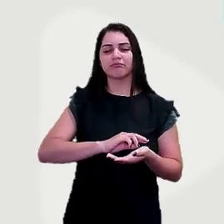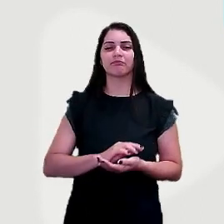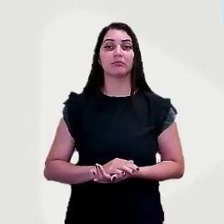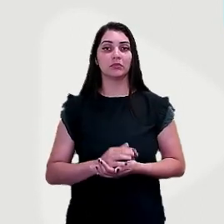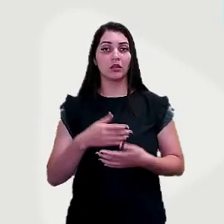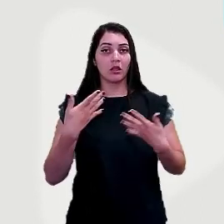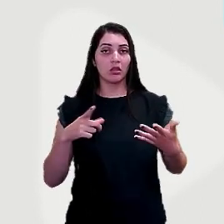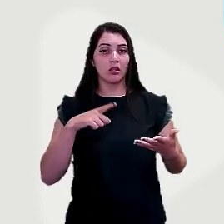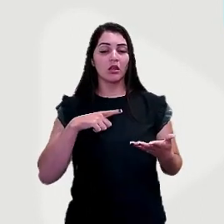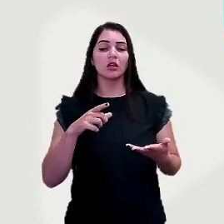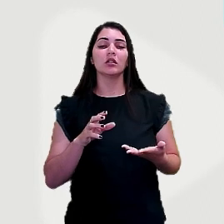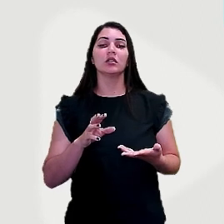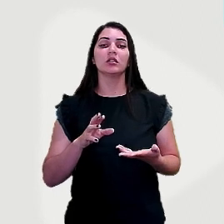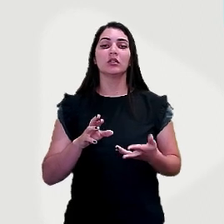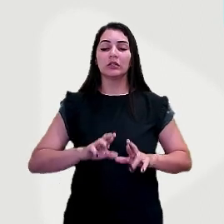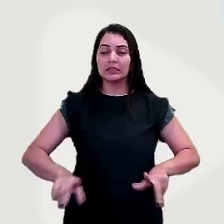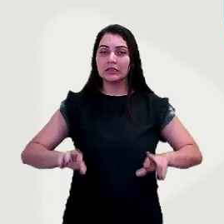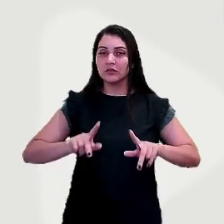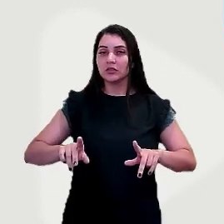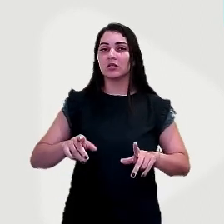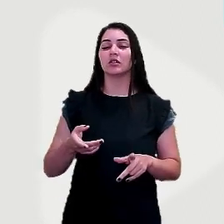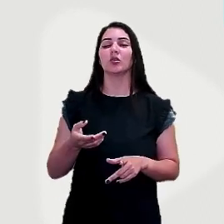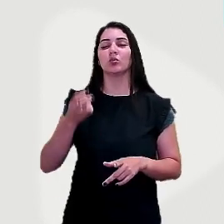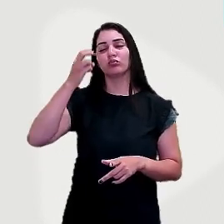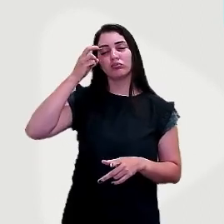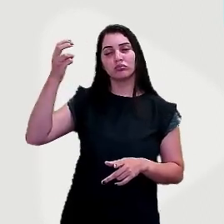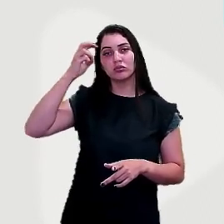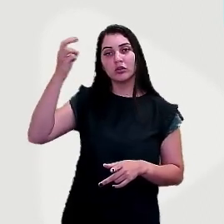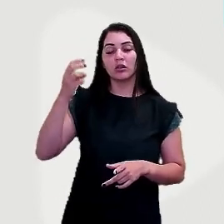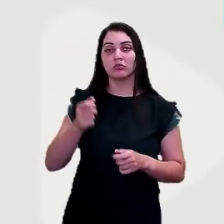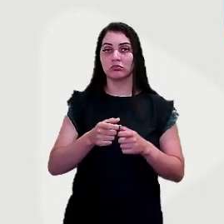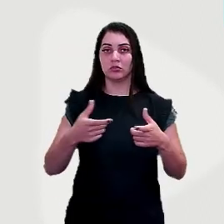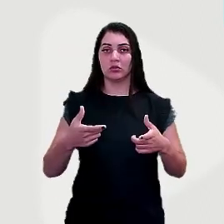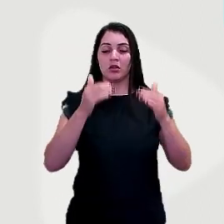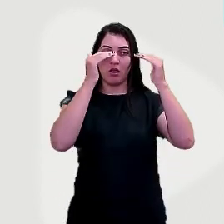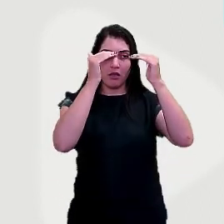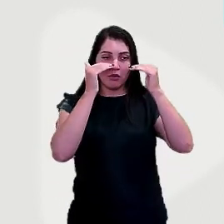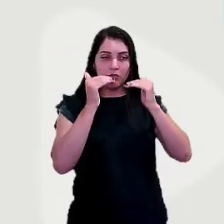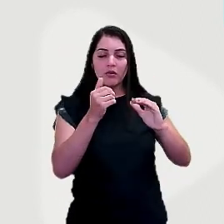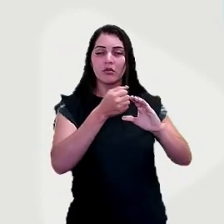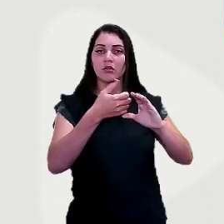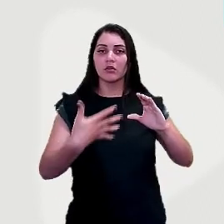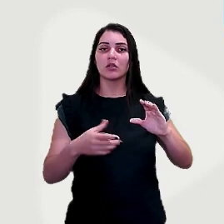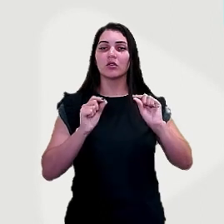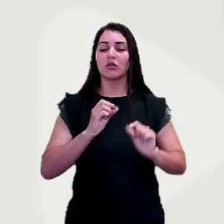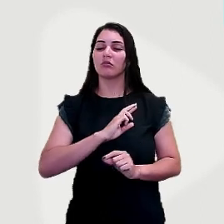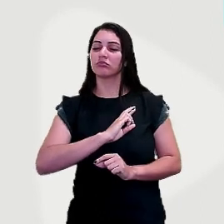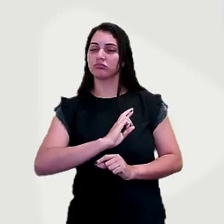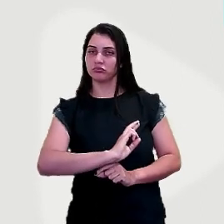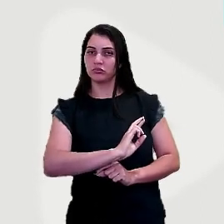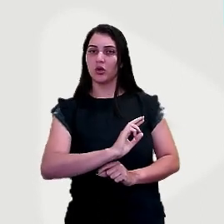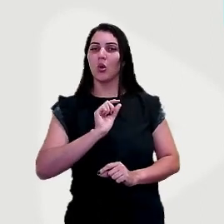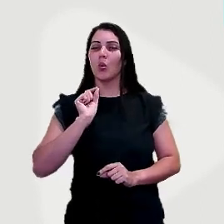Então, é uma diversidade cultural muito grande, principalmente no que diz respeito aos aspectos religiosos, o que